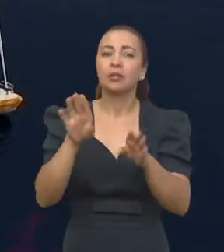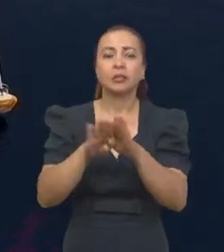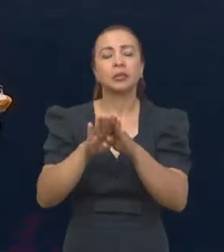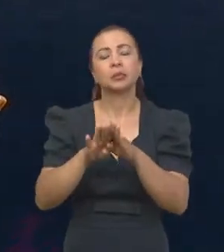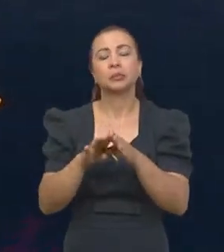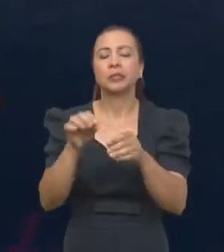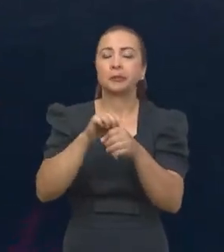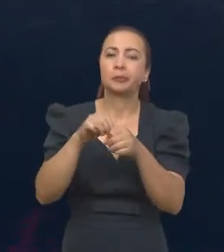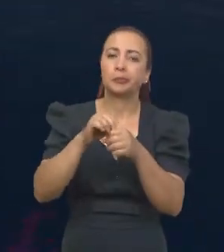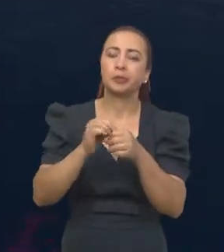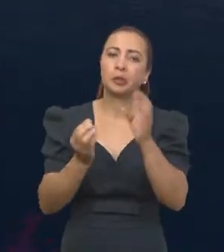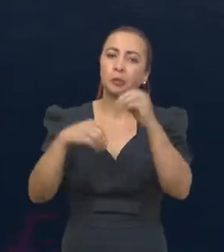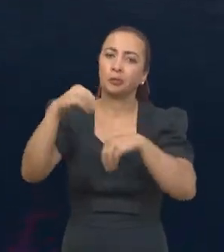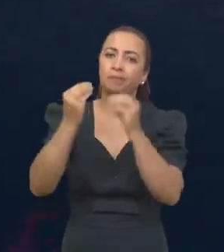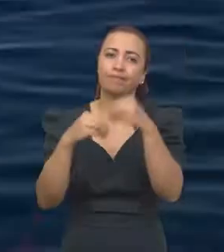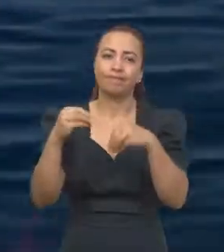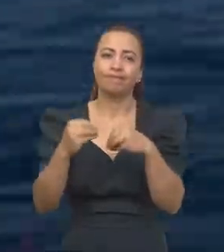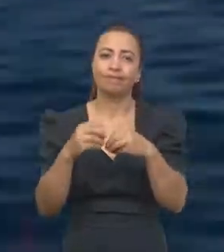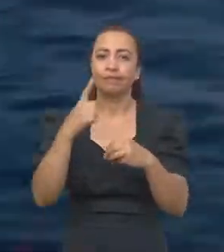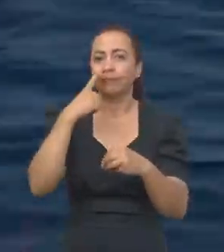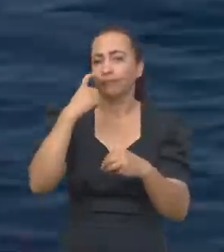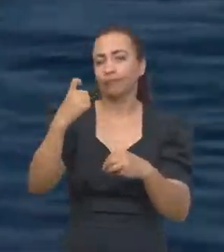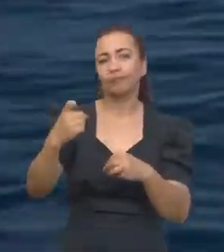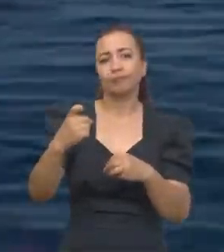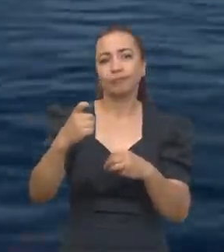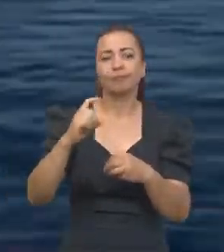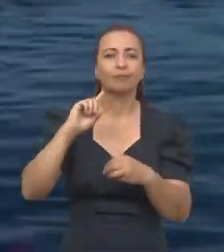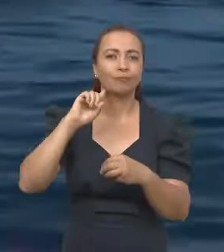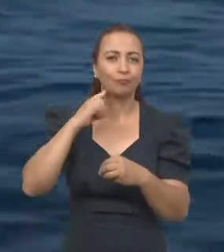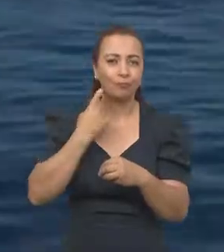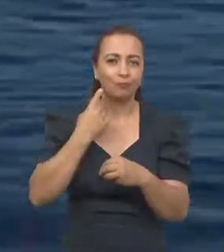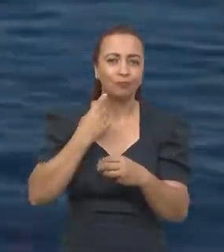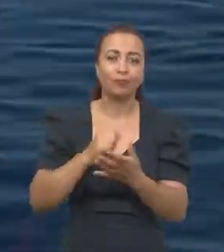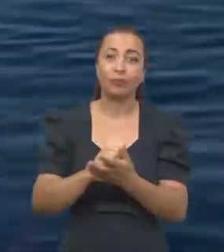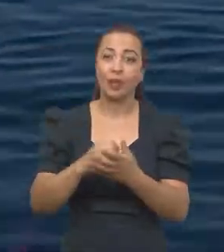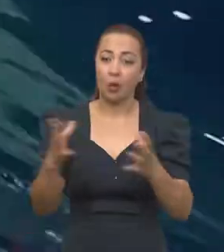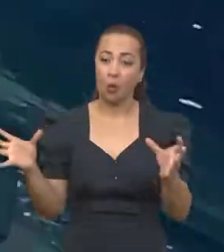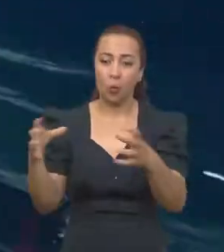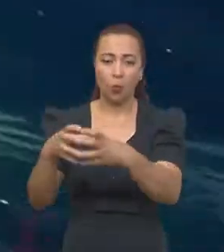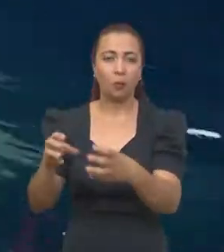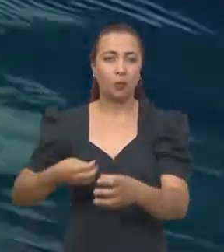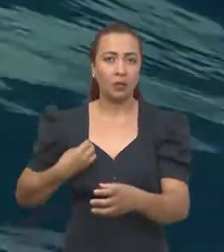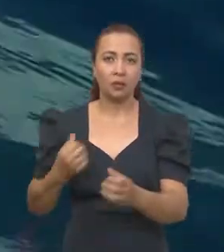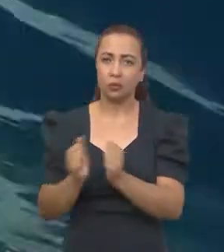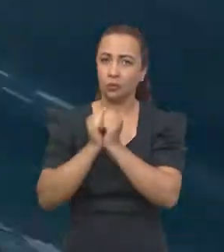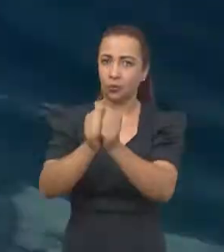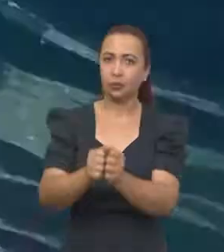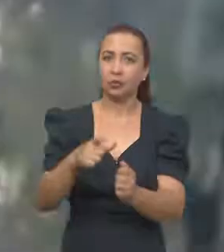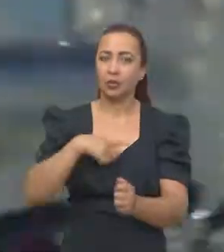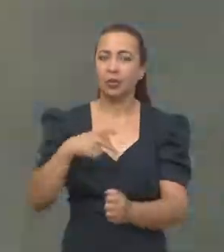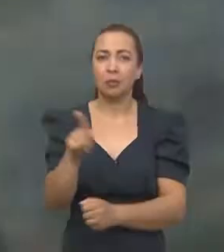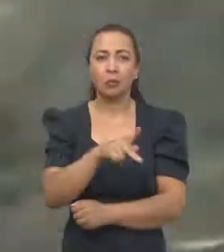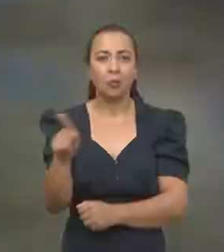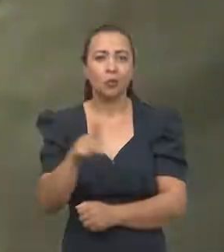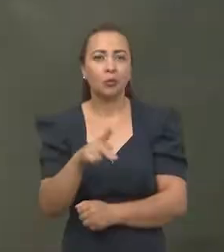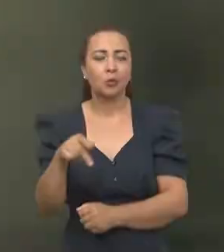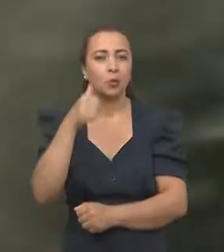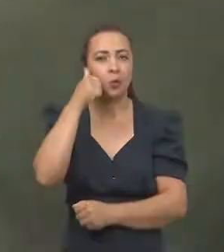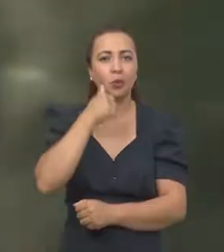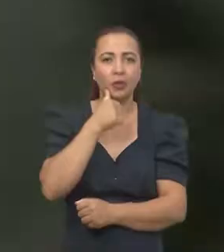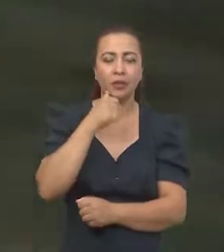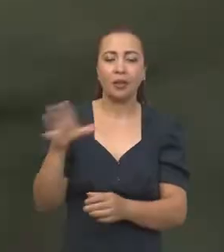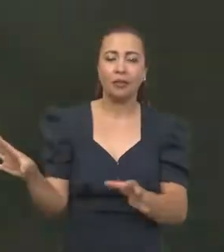microplástico, que não deixa de ser um poluente. Então, a equipe que está comigo, nós temos professoras